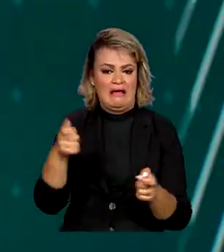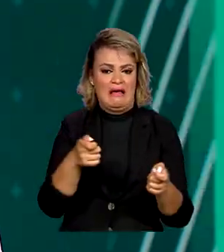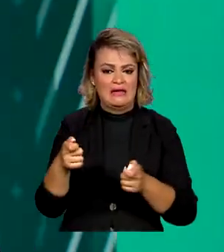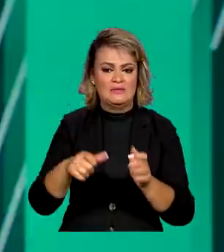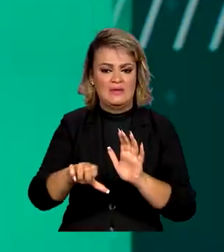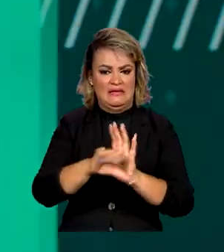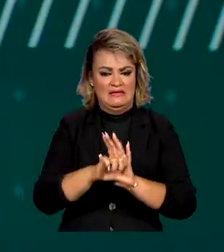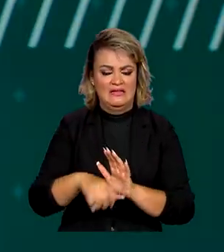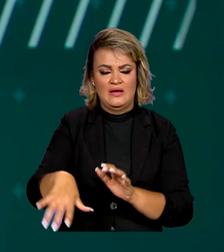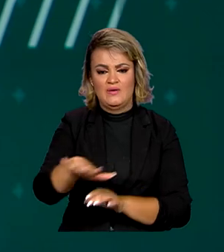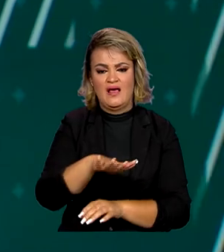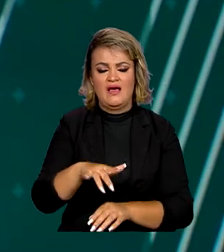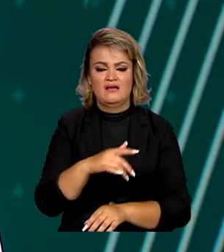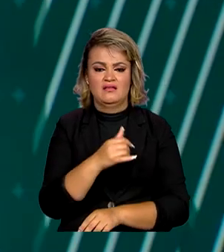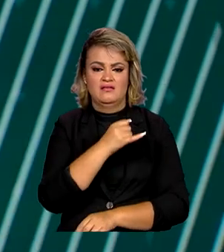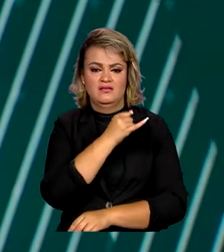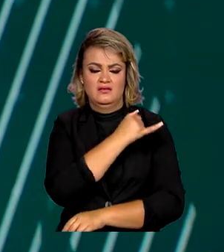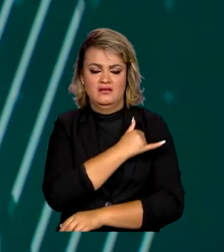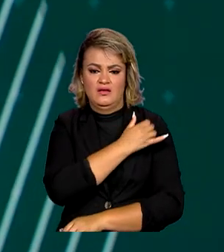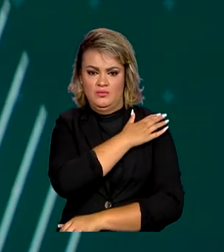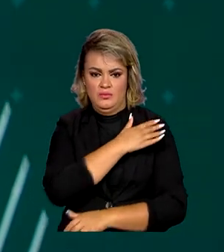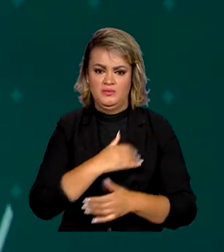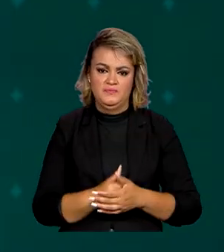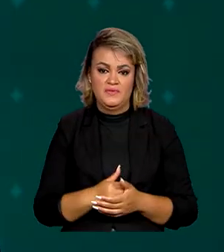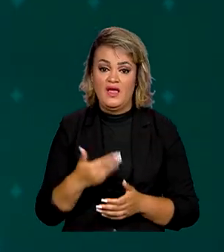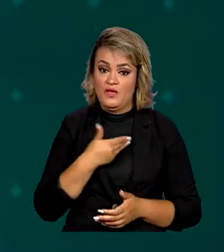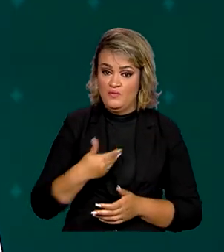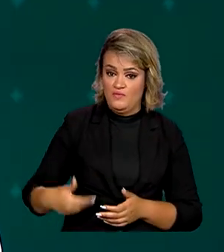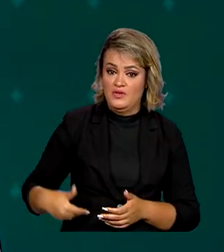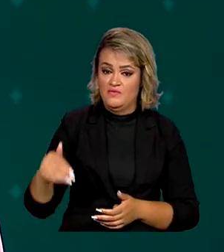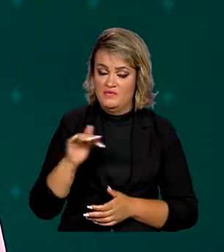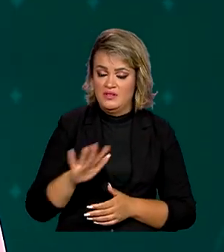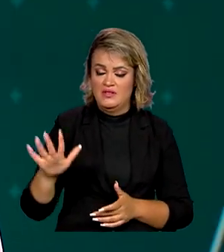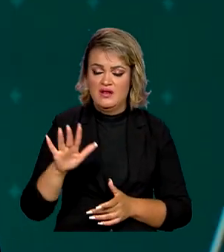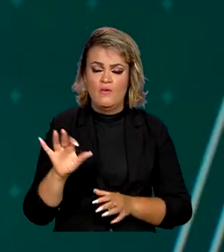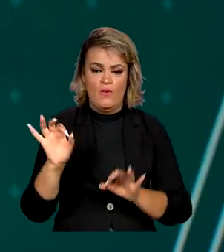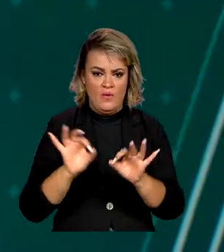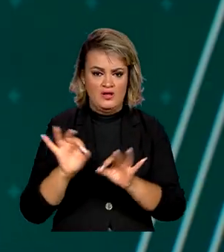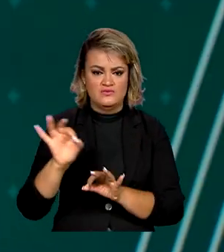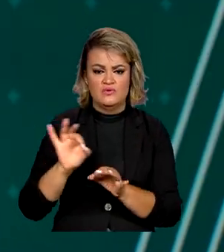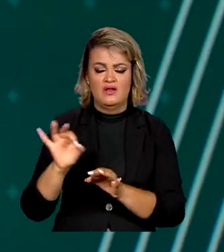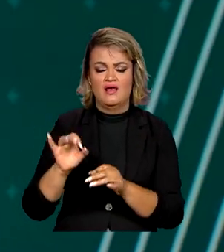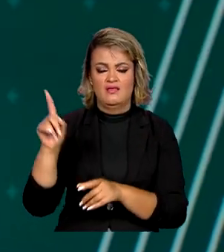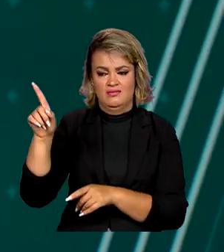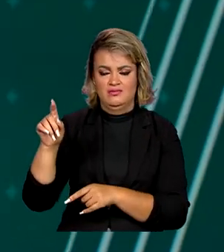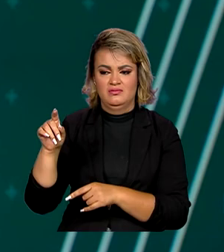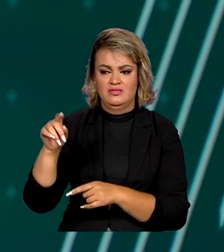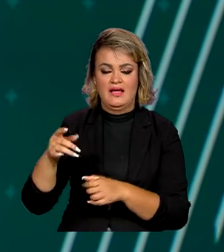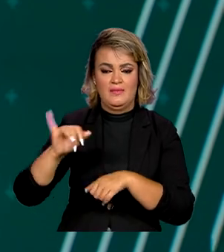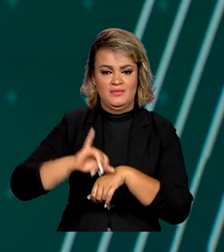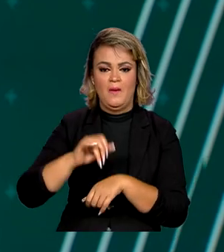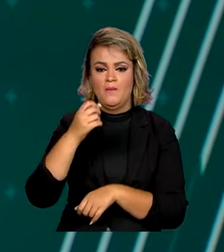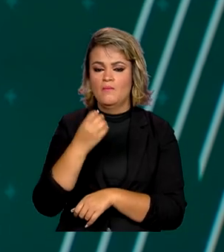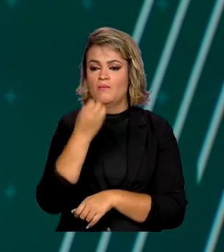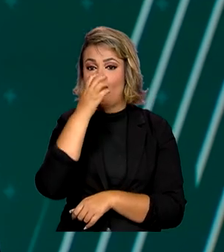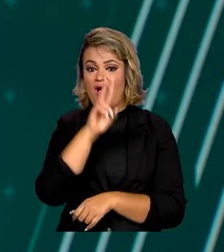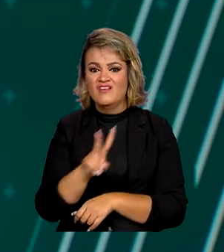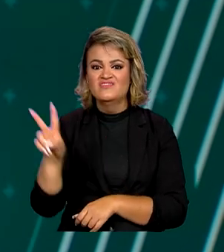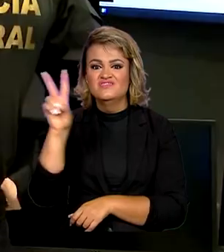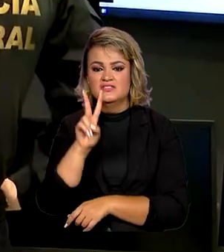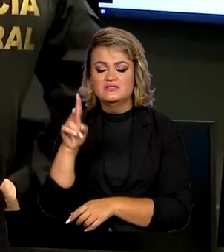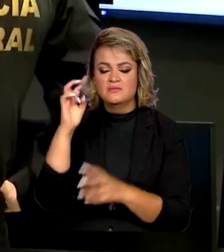Terras e Anomami. E o governo federal montou um centro de comando e controle em Boa Vista, Roraima, para monitorar a situação.